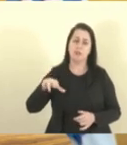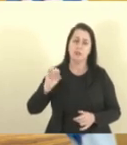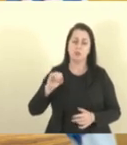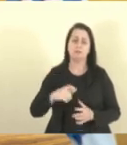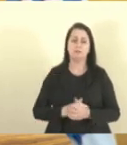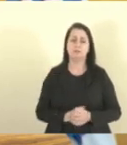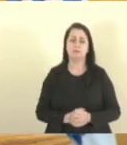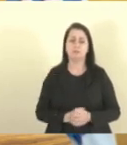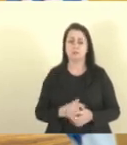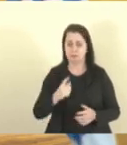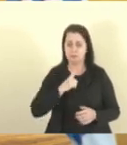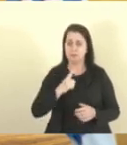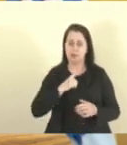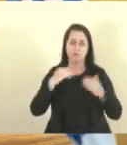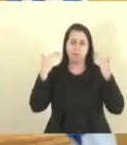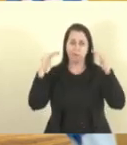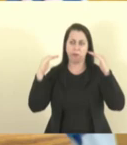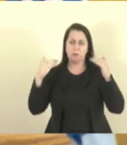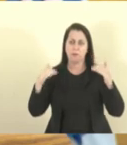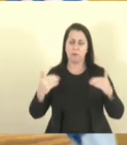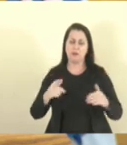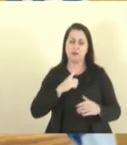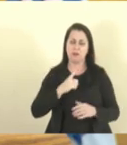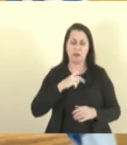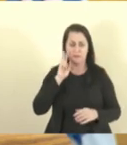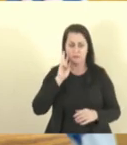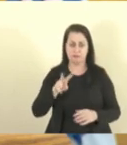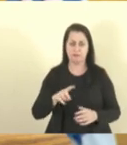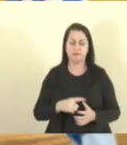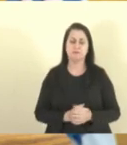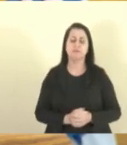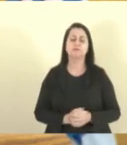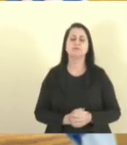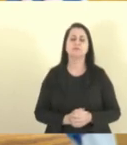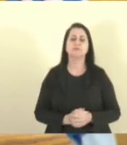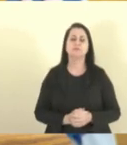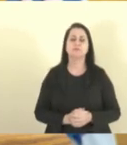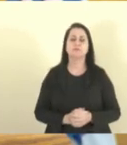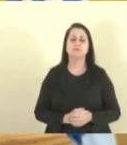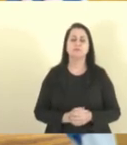tudo no quadro aí, é só olhar aí, Jonas Moraes,